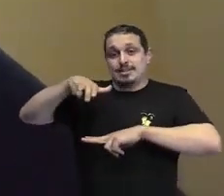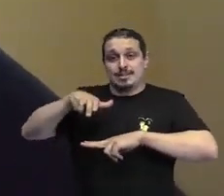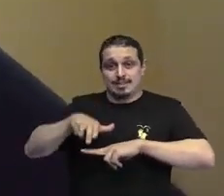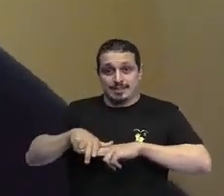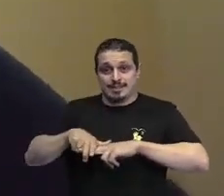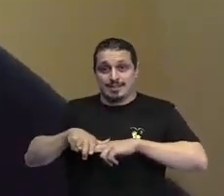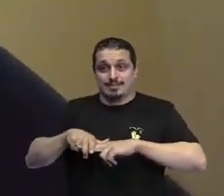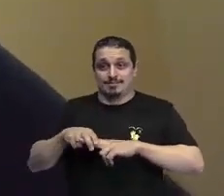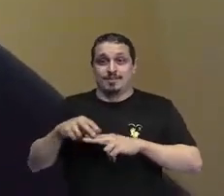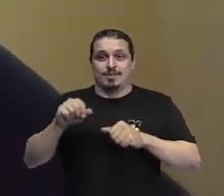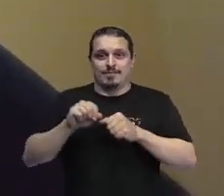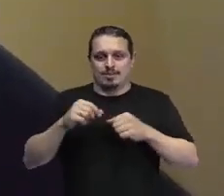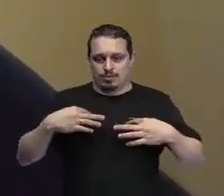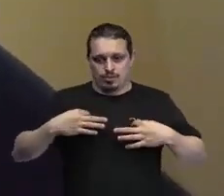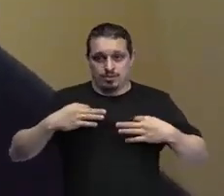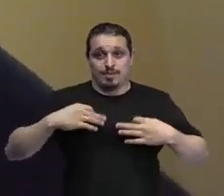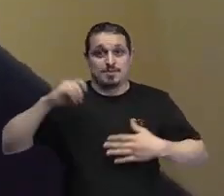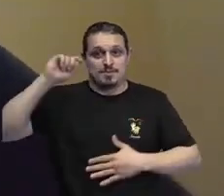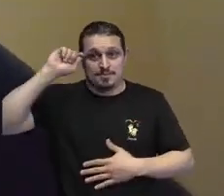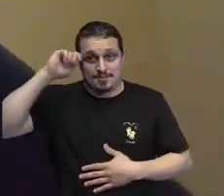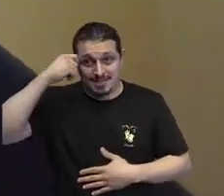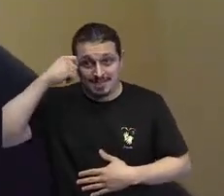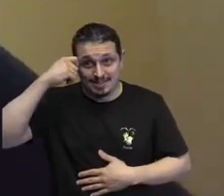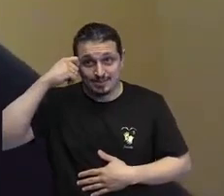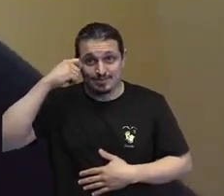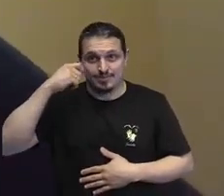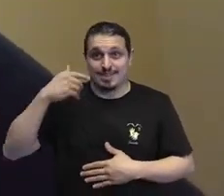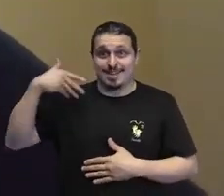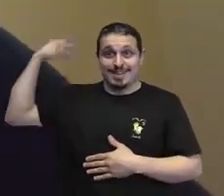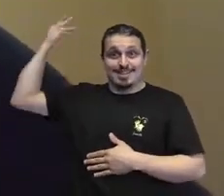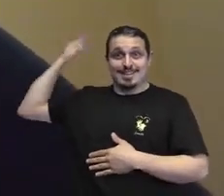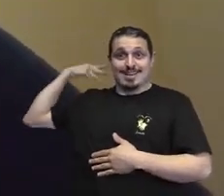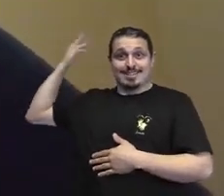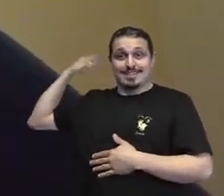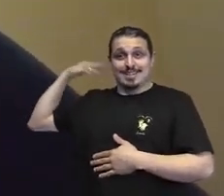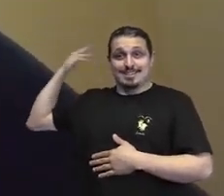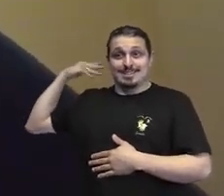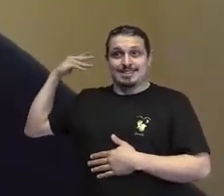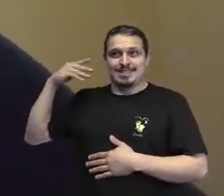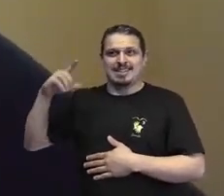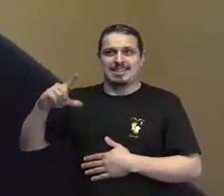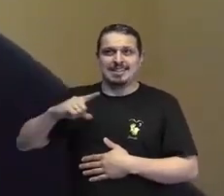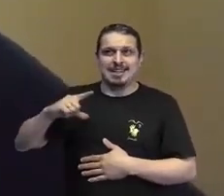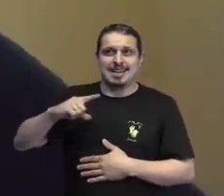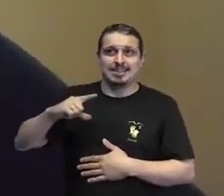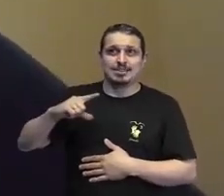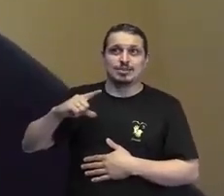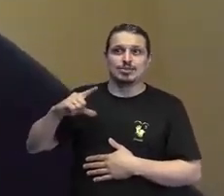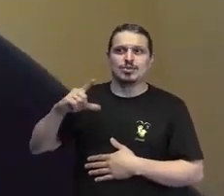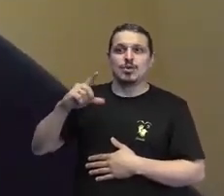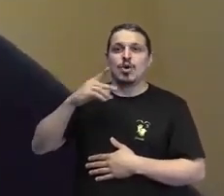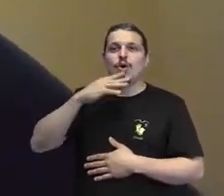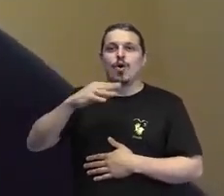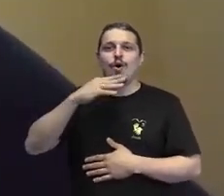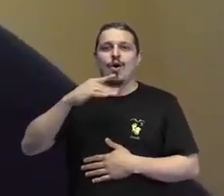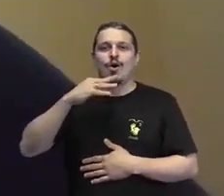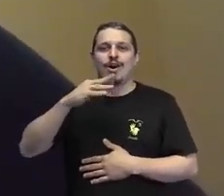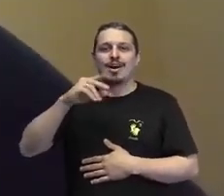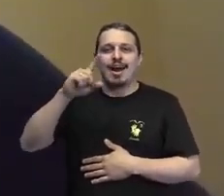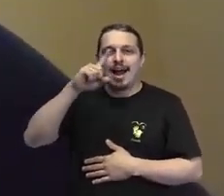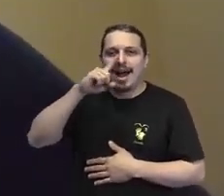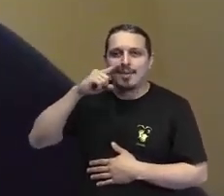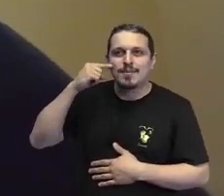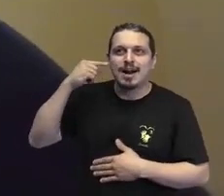vestindo uma camiseta preta e ao fundo tem uma parede amarela.